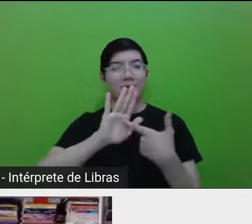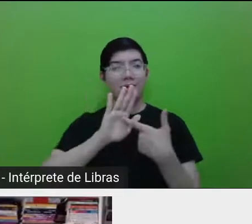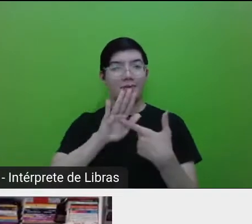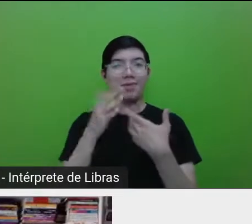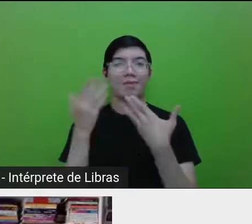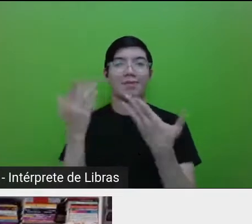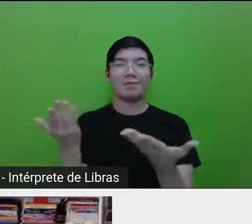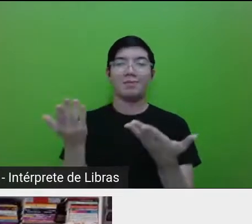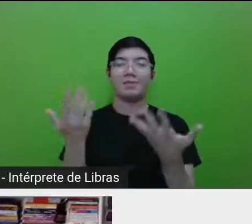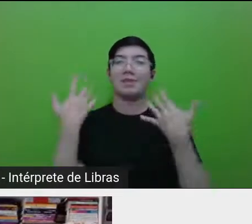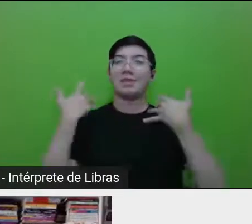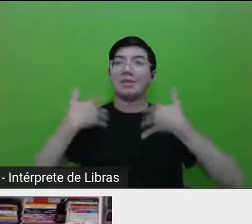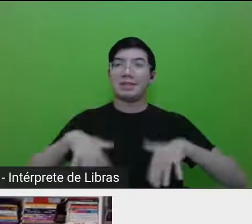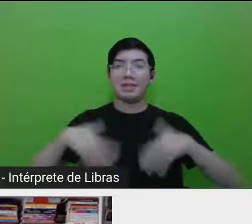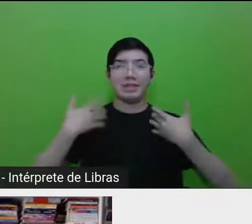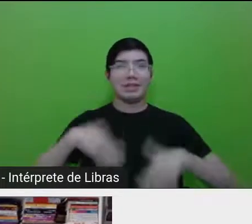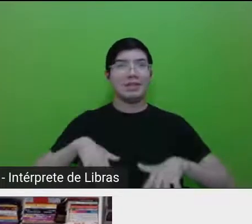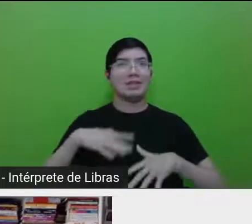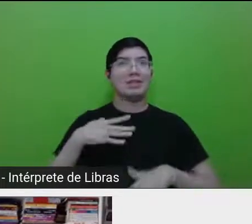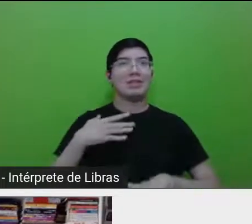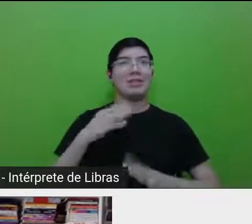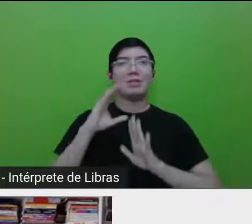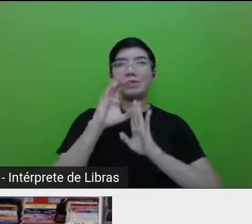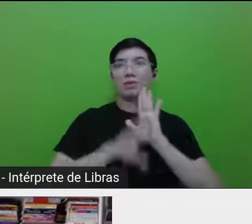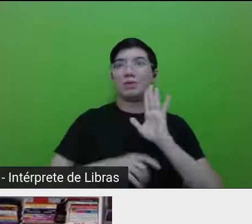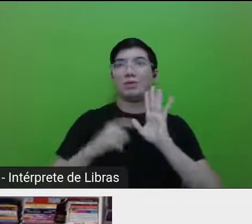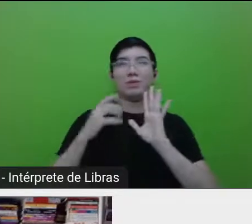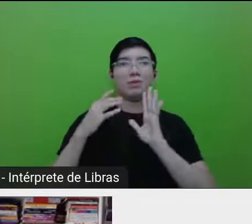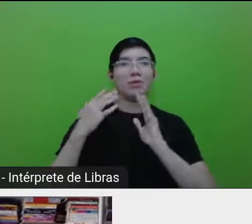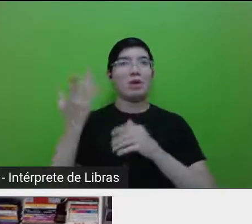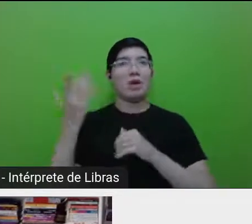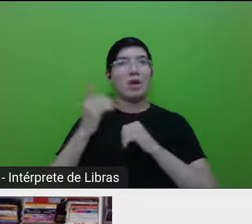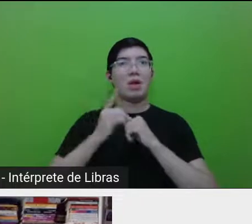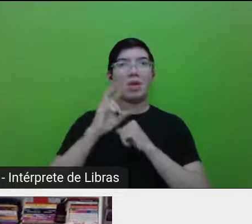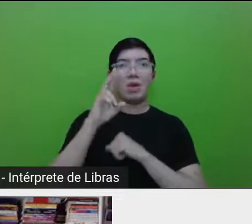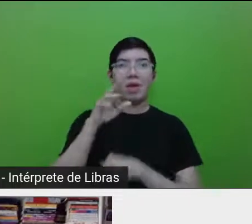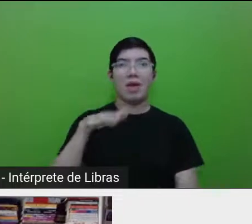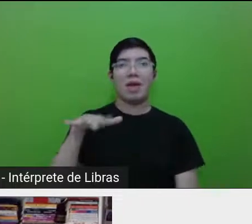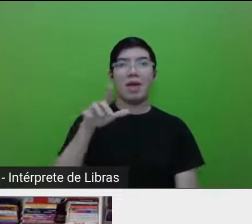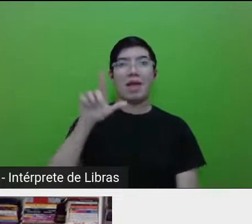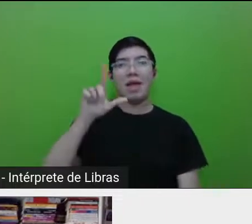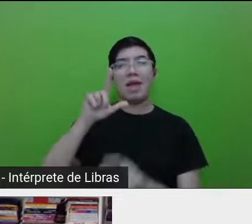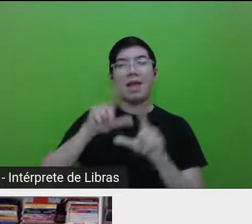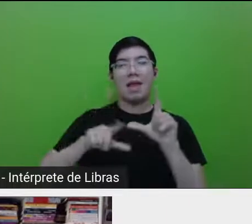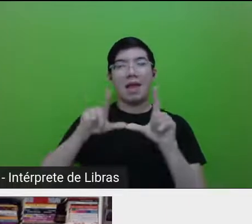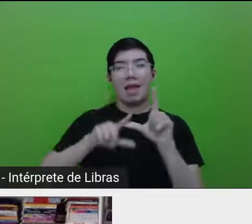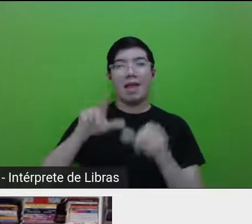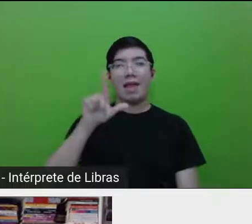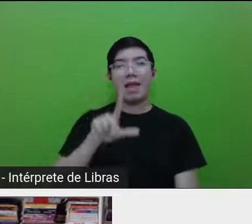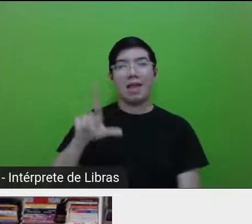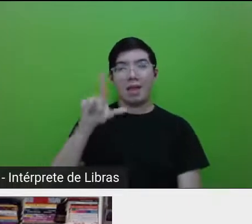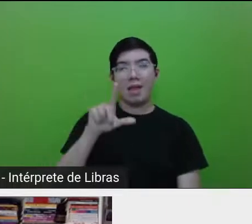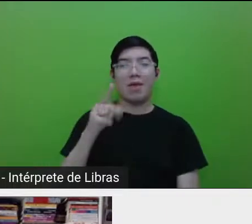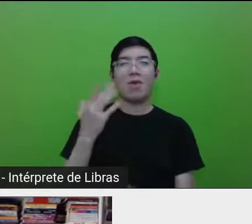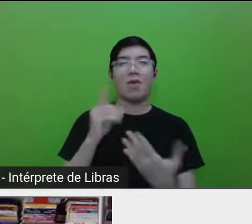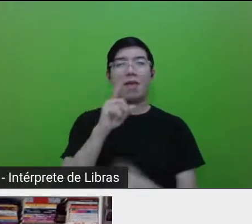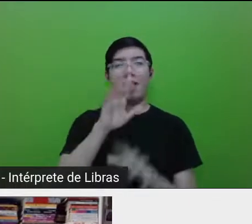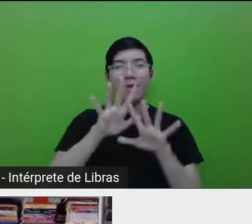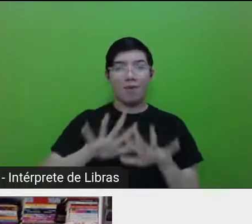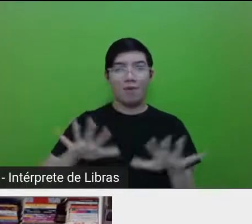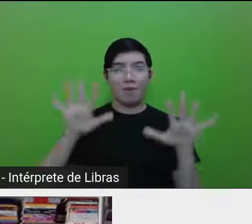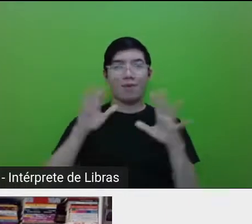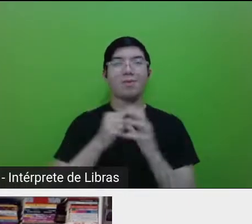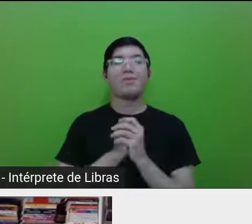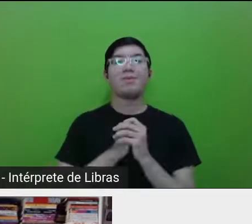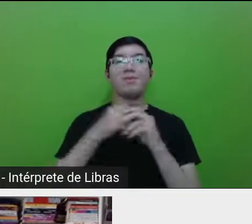um currículo tão bonito, gente. Veja só. Ela é doutora em Letras e Literatura Comparada pela UFC e, no